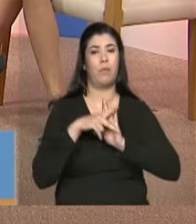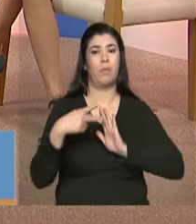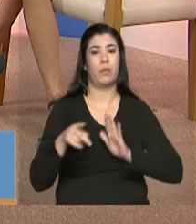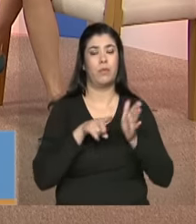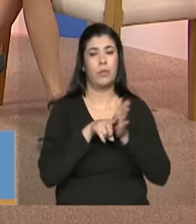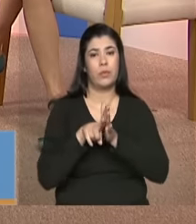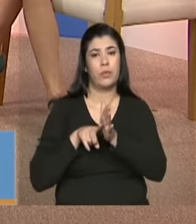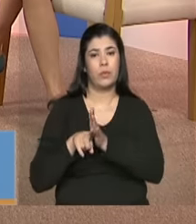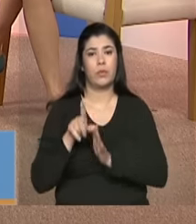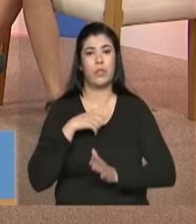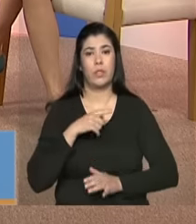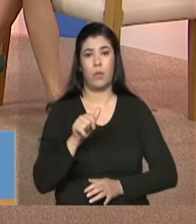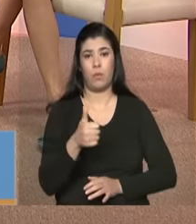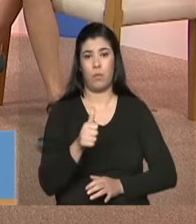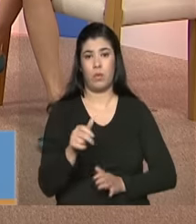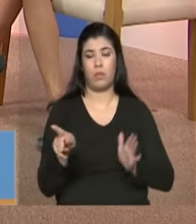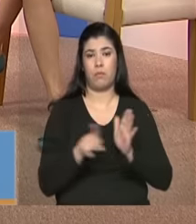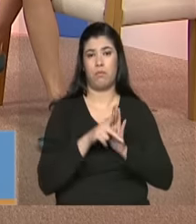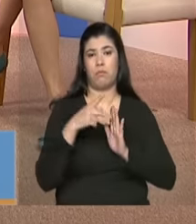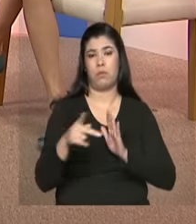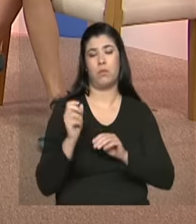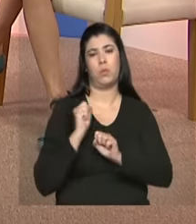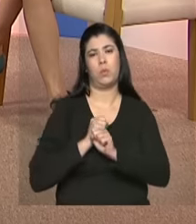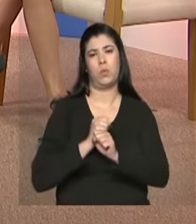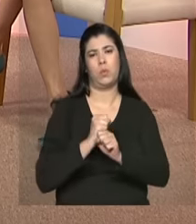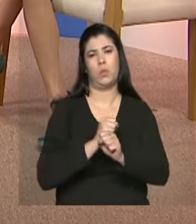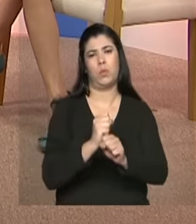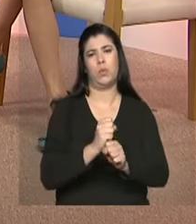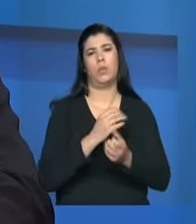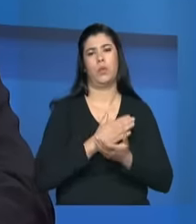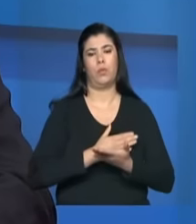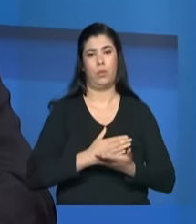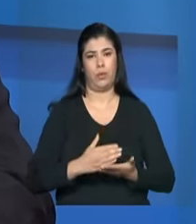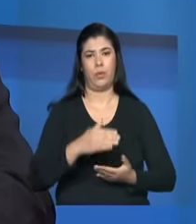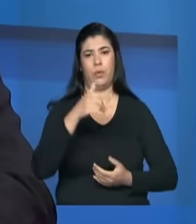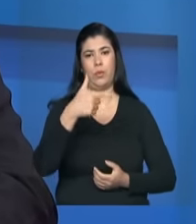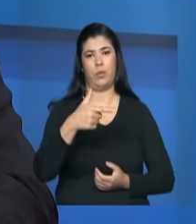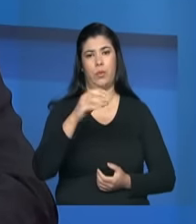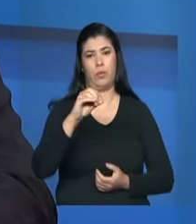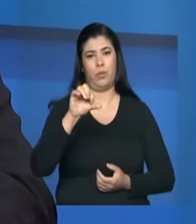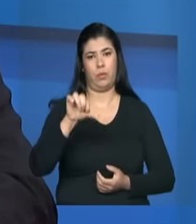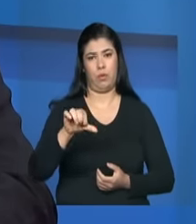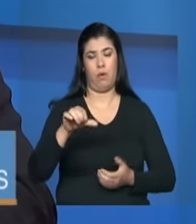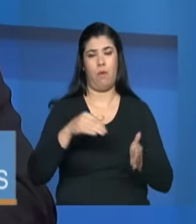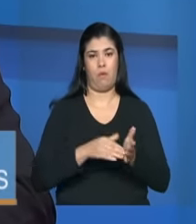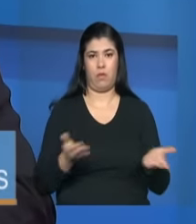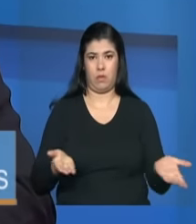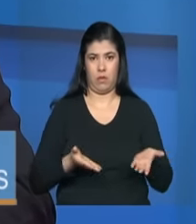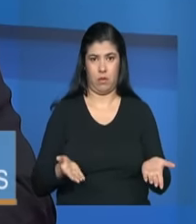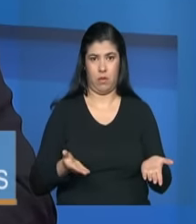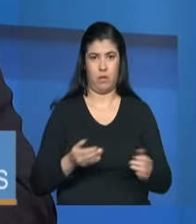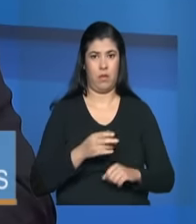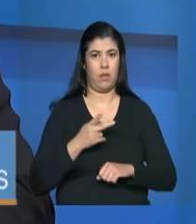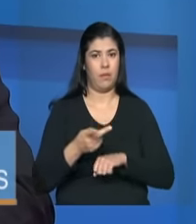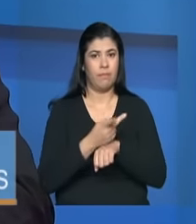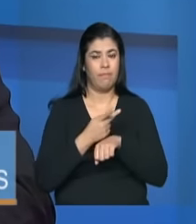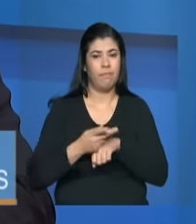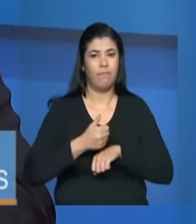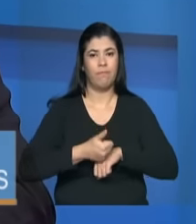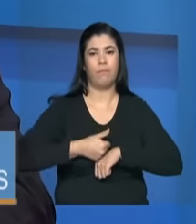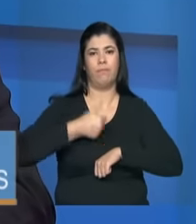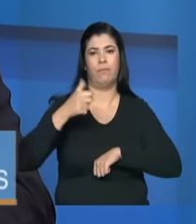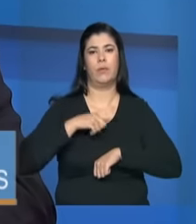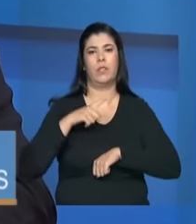qualificados, que ao longo desses anos, desde 2009, a gente vem buscando aprimorar. Hoje nós temos o